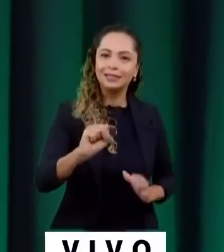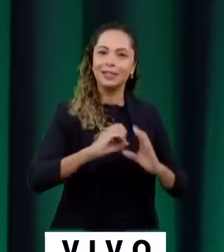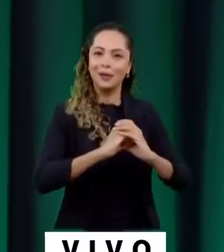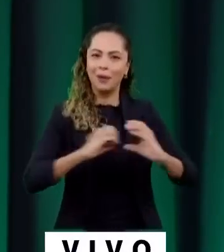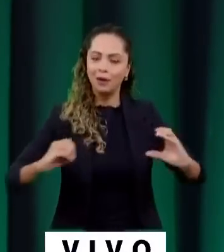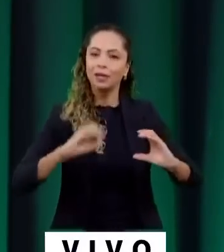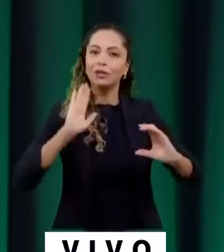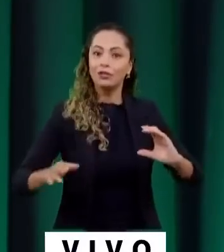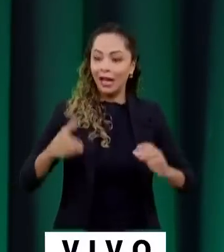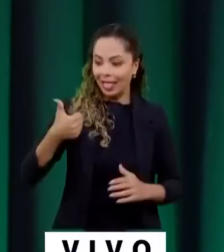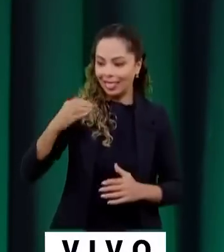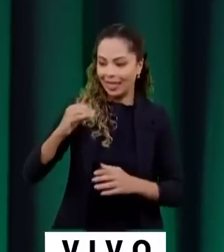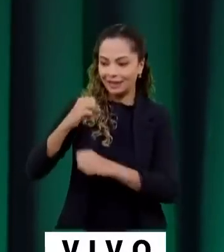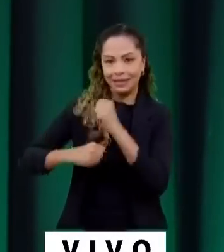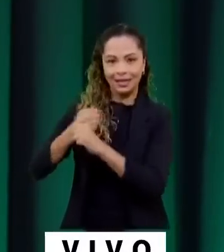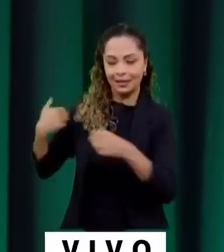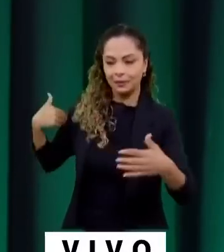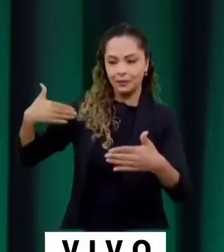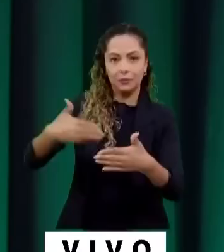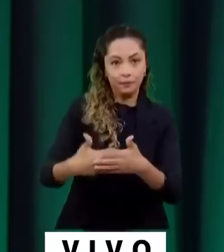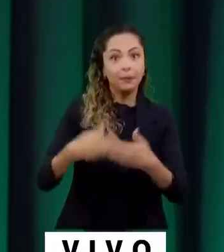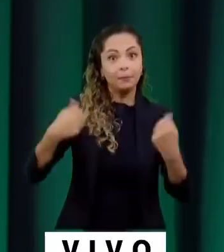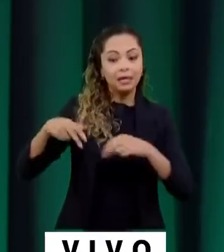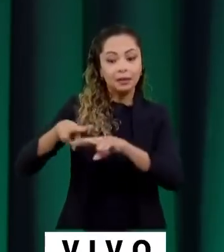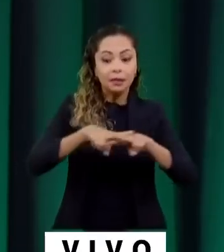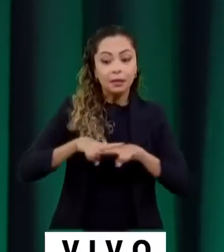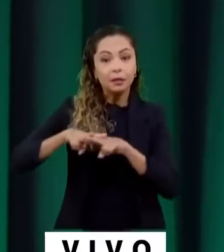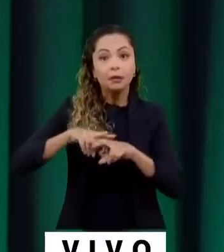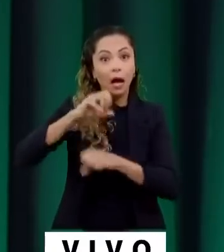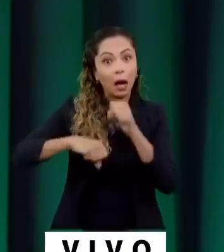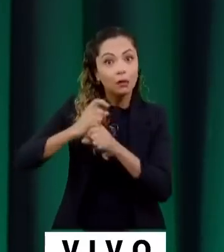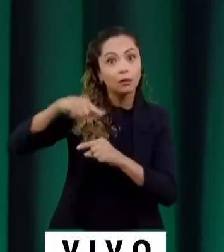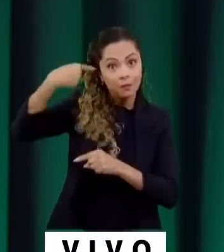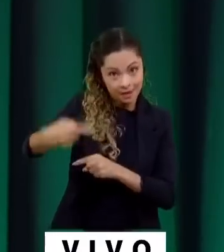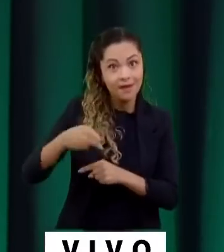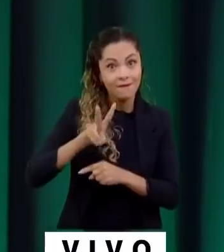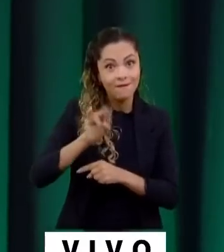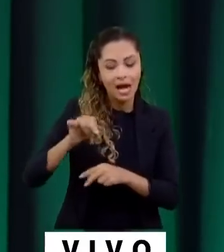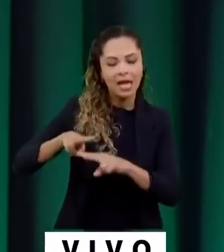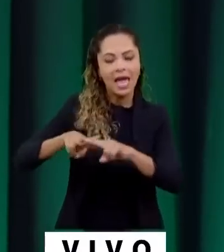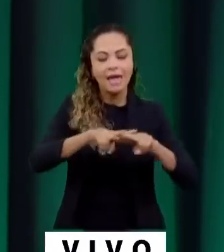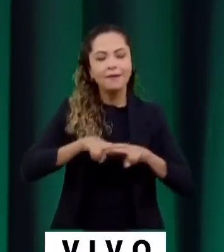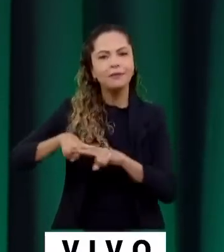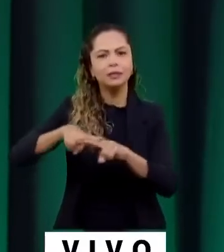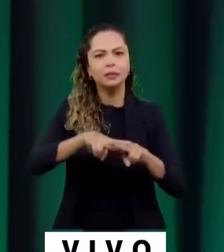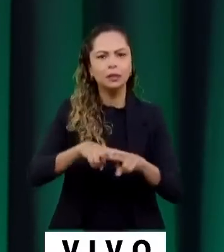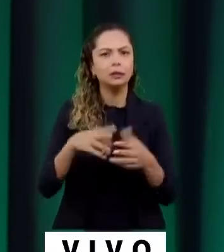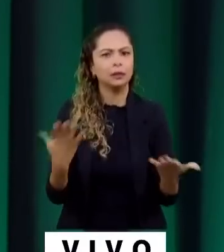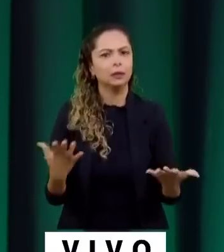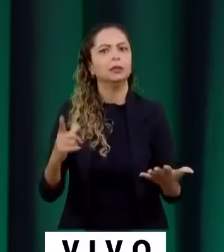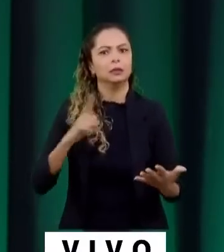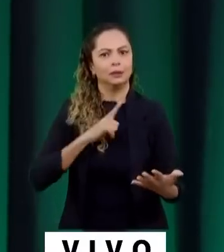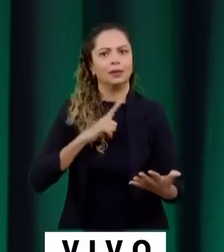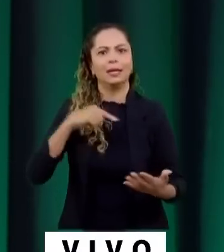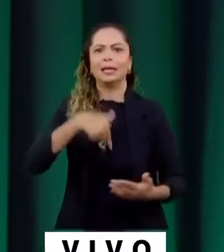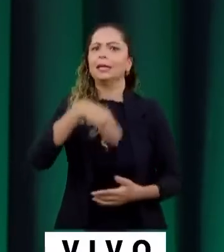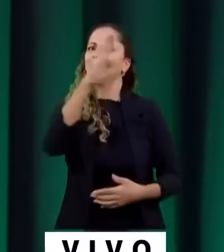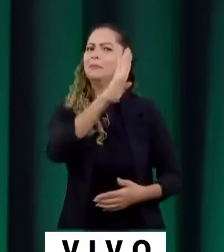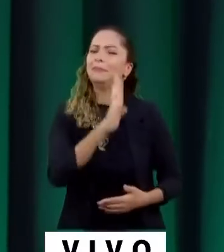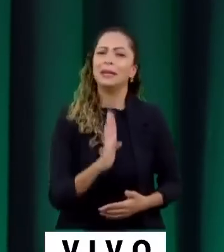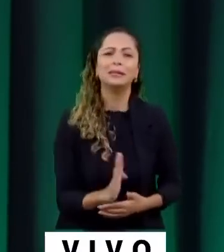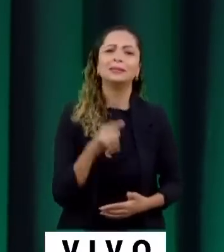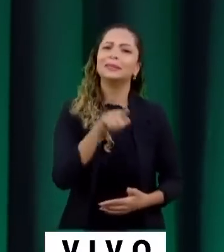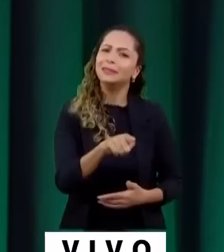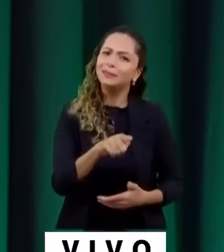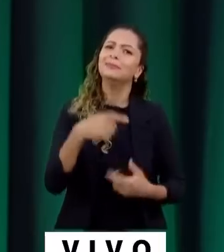passar para uma revisão, revisão essa que vai ficar para o ano que vem. É inegável a dívida histórica que esse país tem com os negros